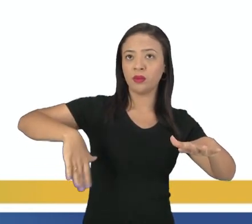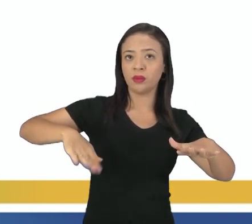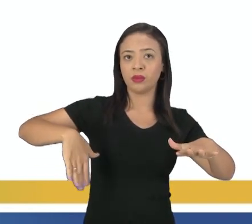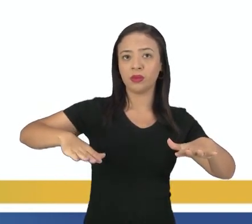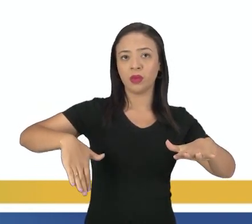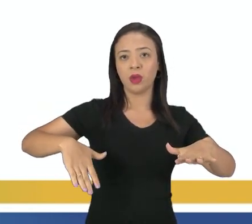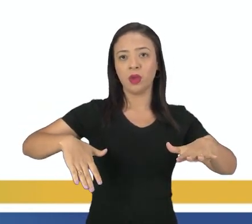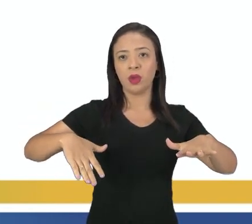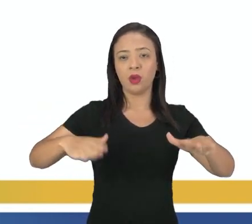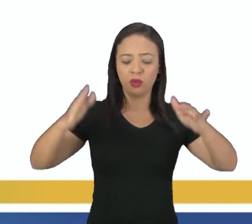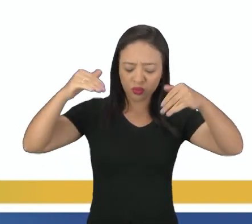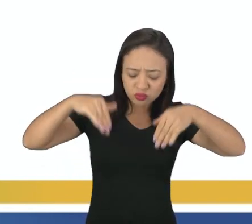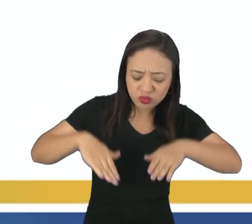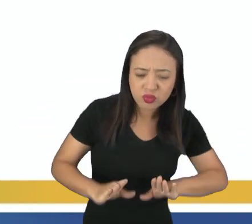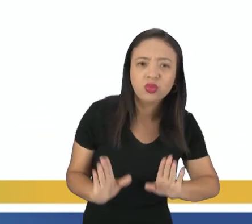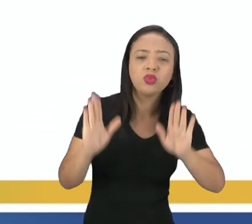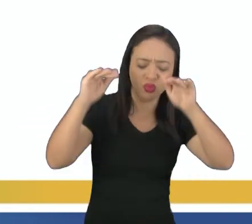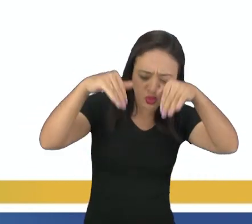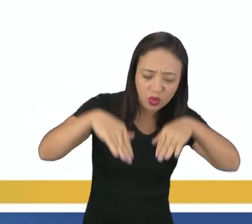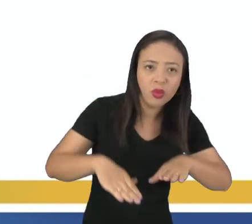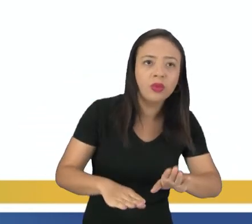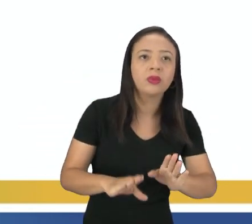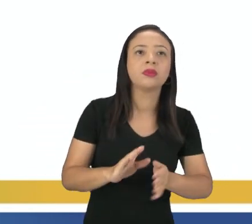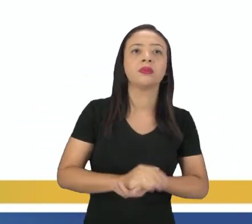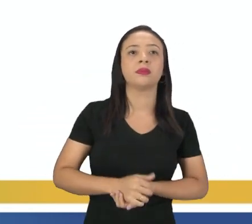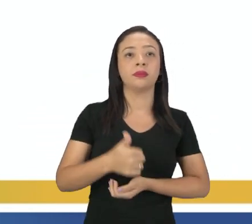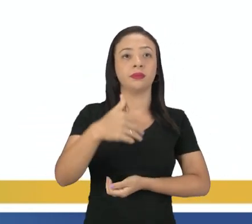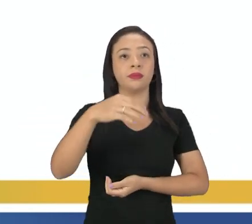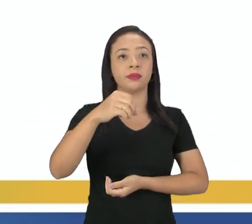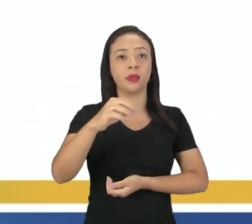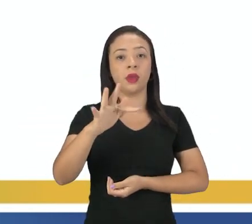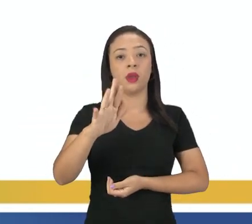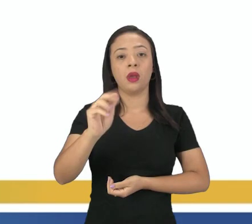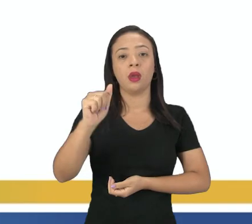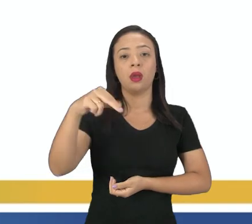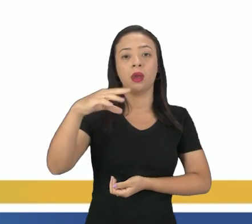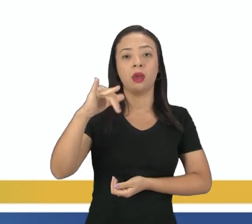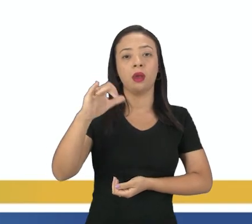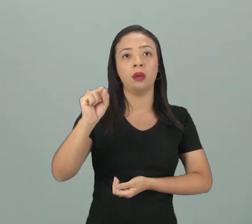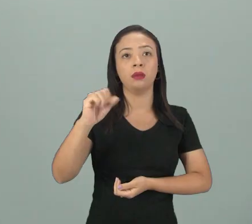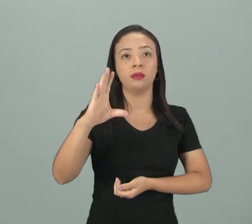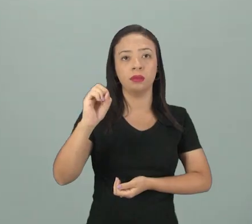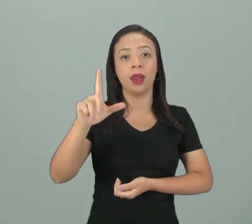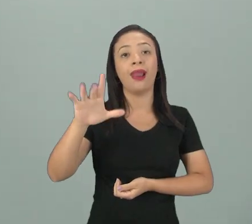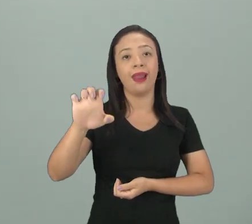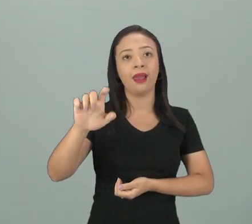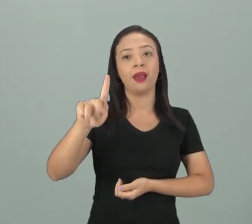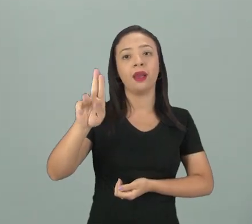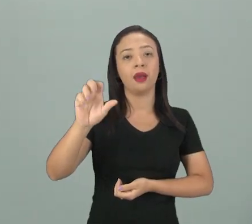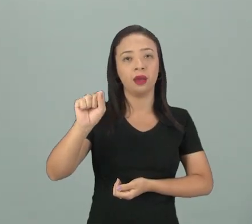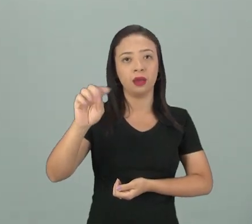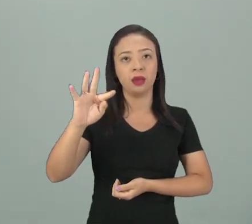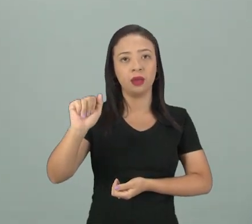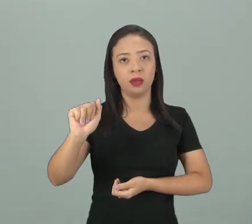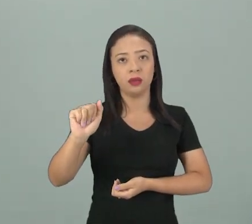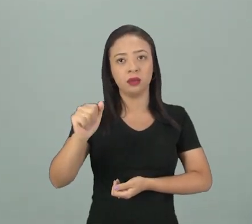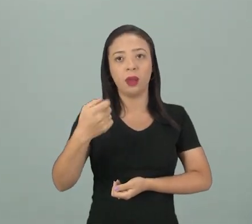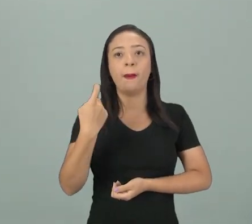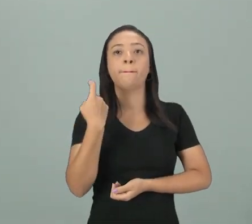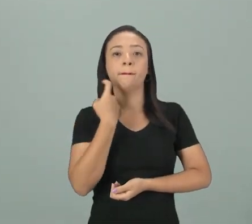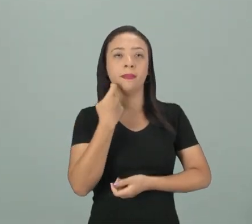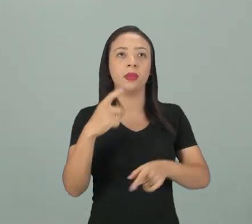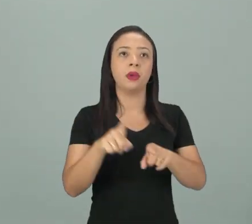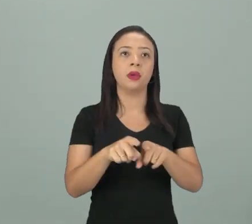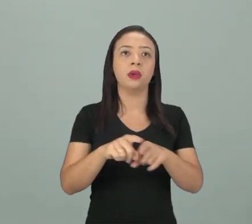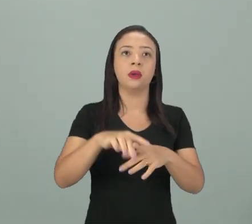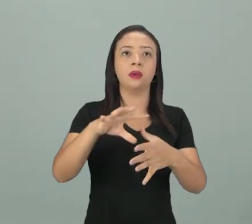ele gosta de mergulhar e nadar. E a Francisco le gusta el pescado y la carne. Então, pescado aí também no singular.